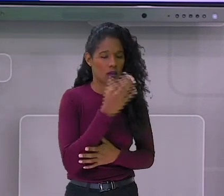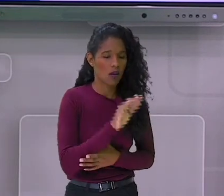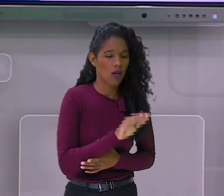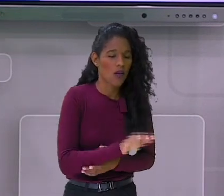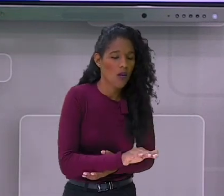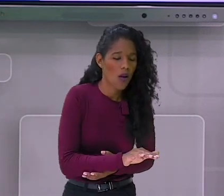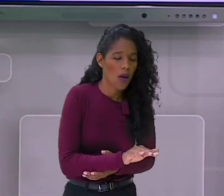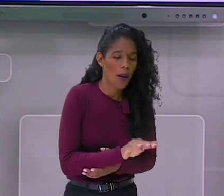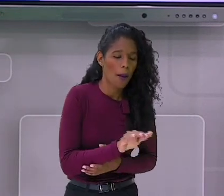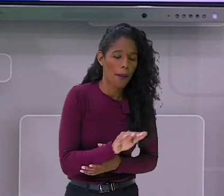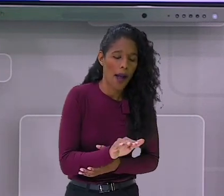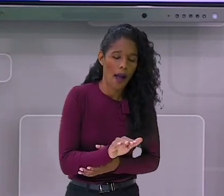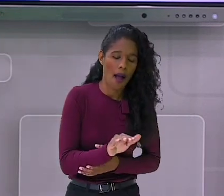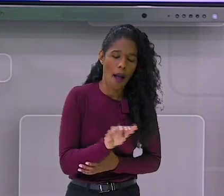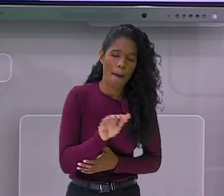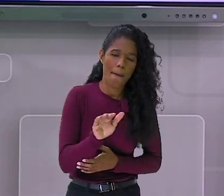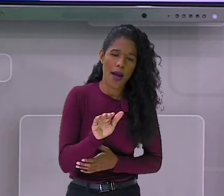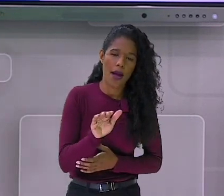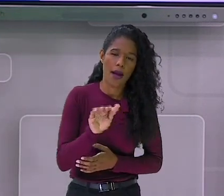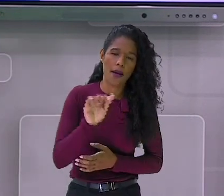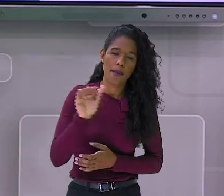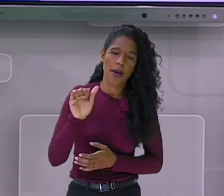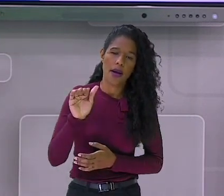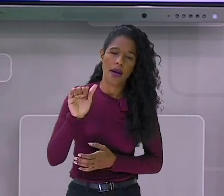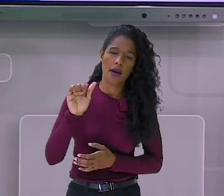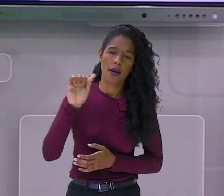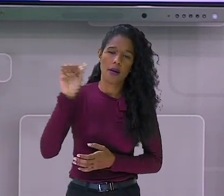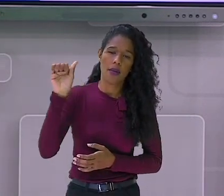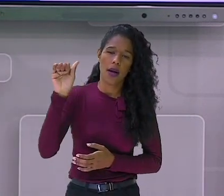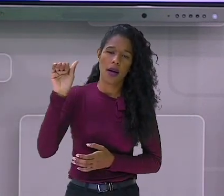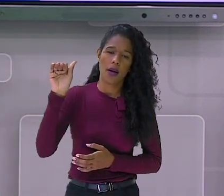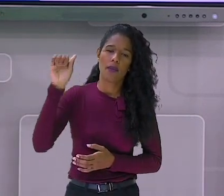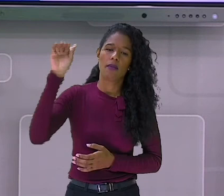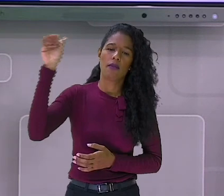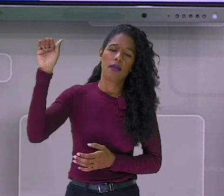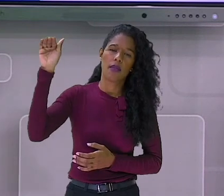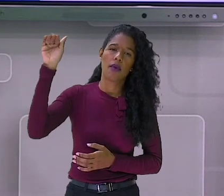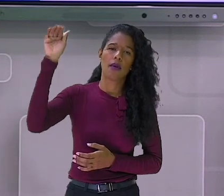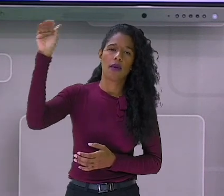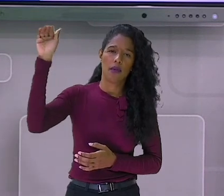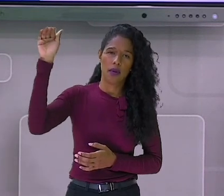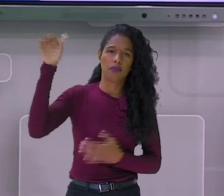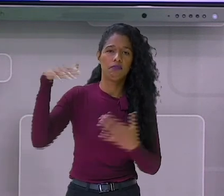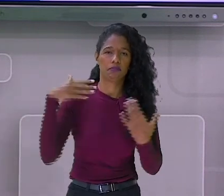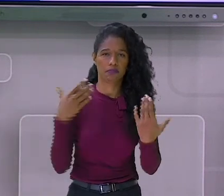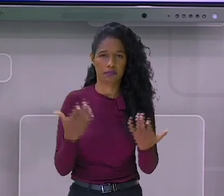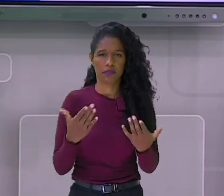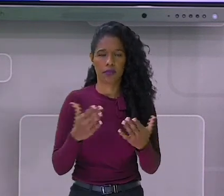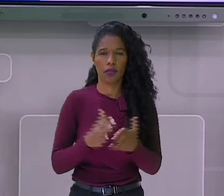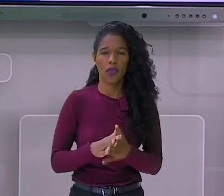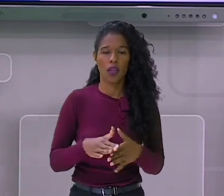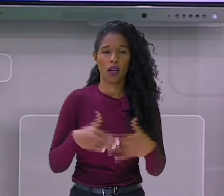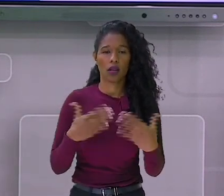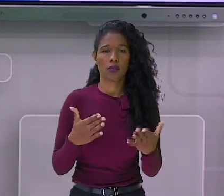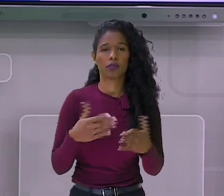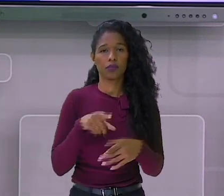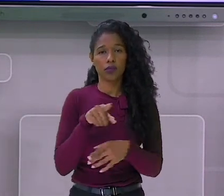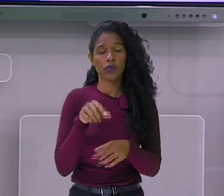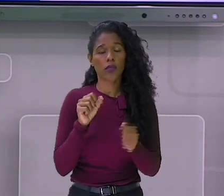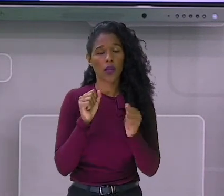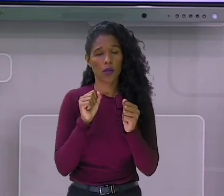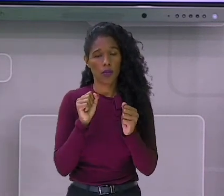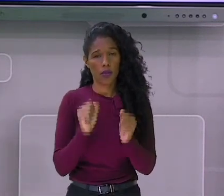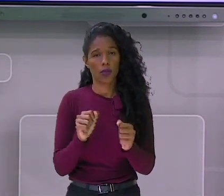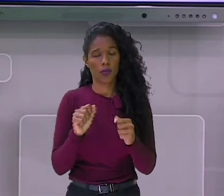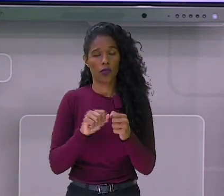aí para... É você? É seu pai e sua mãe? Então, seria nessa ordem. Você pode fazer também com seus